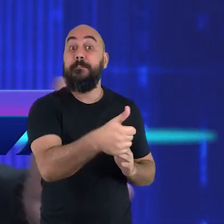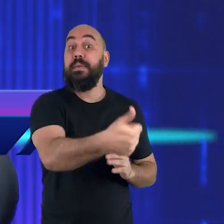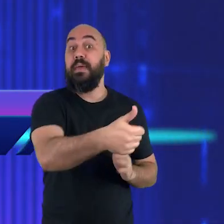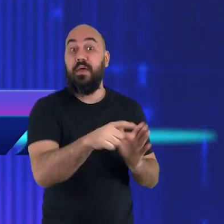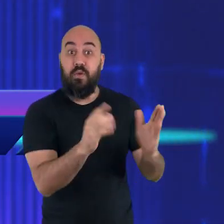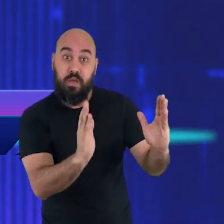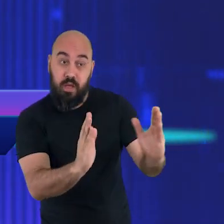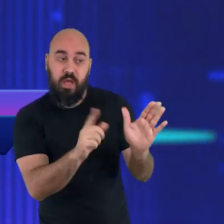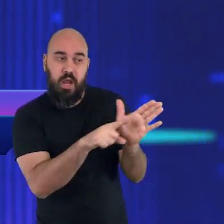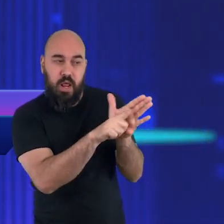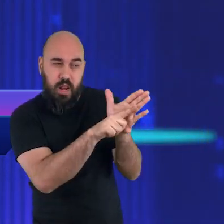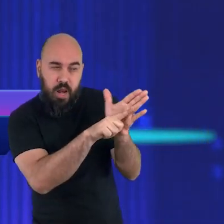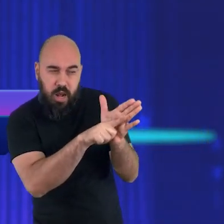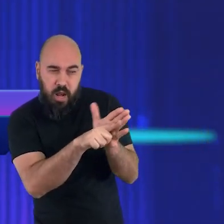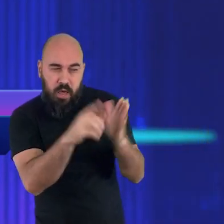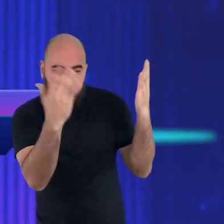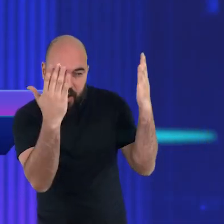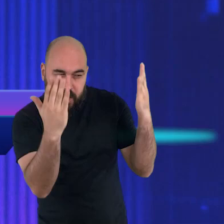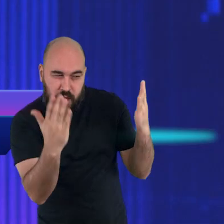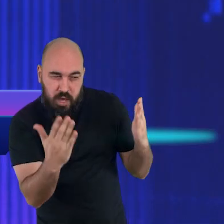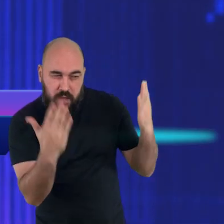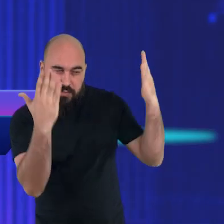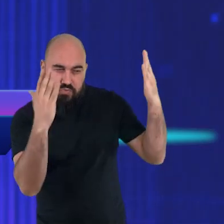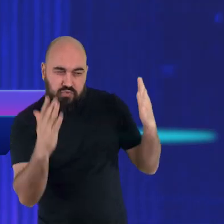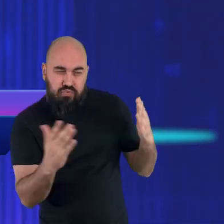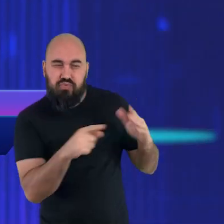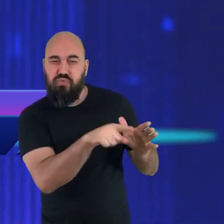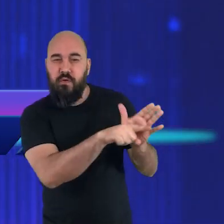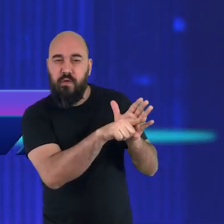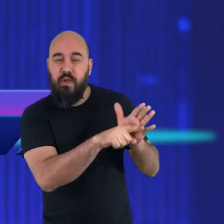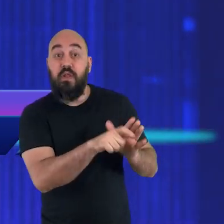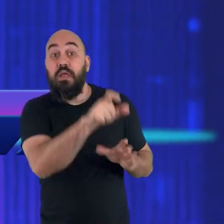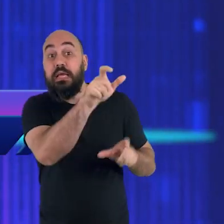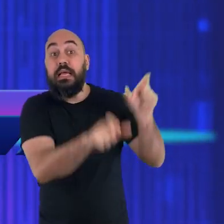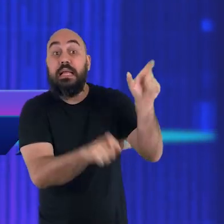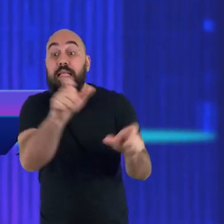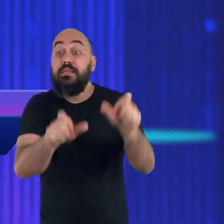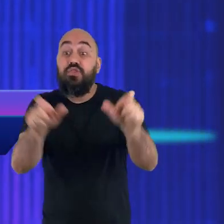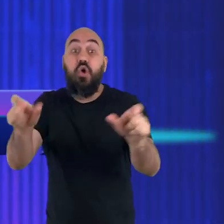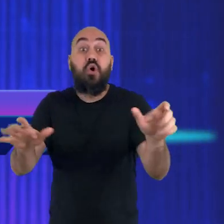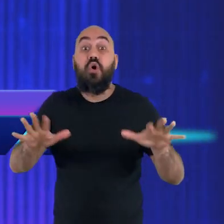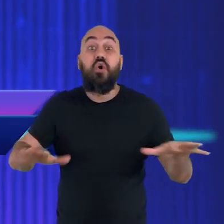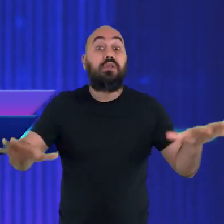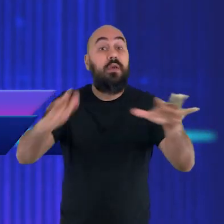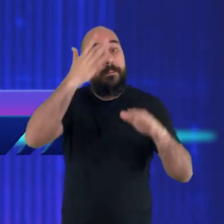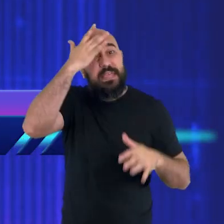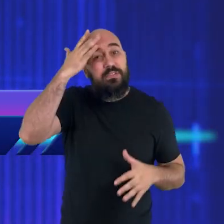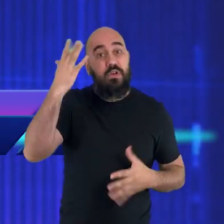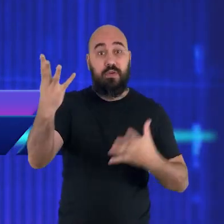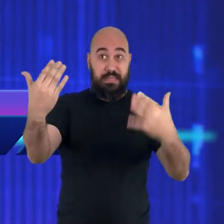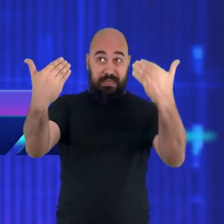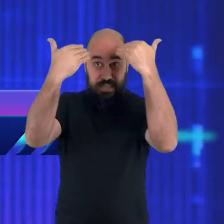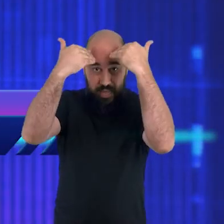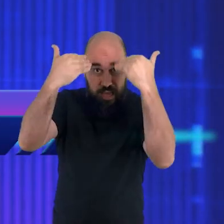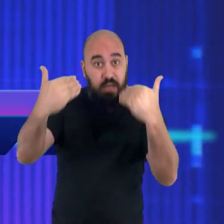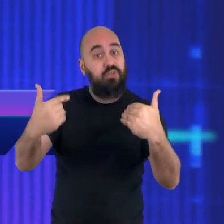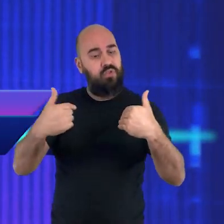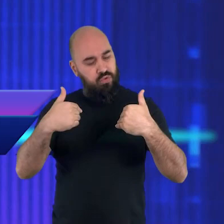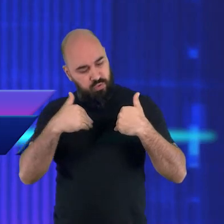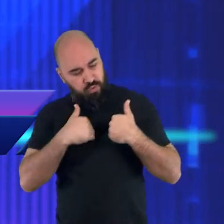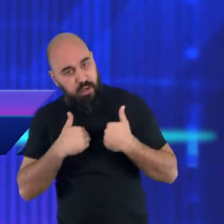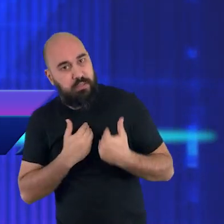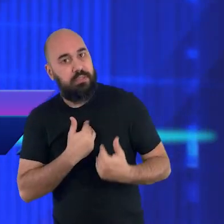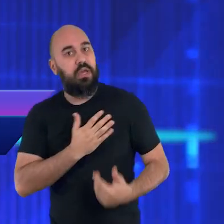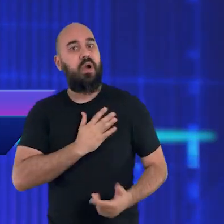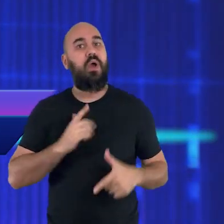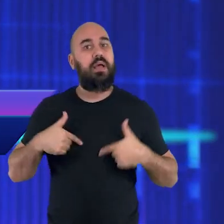passados por esse juízo. Deus está olhando tudo o que eu faço. Tudo o que eu sou. O que eu penso. Por onde